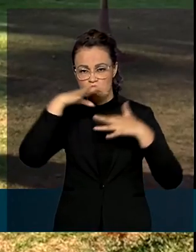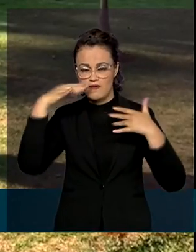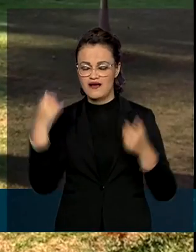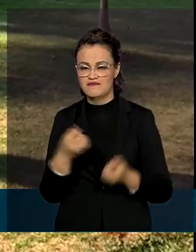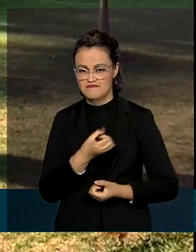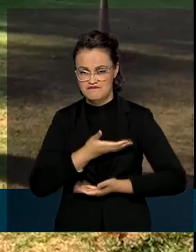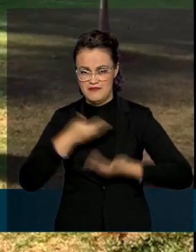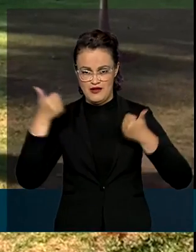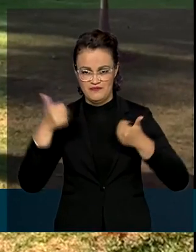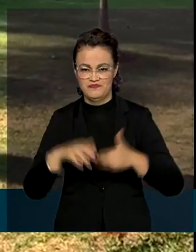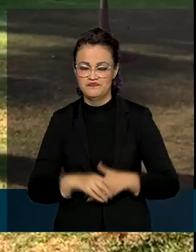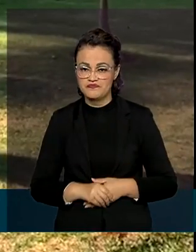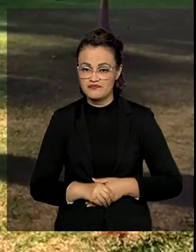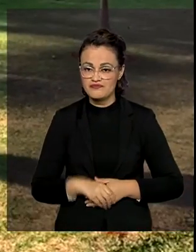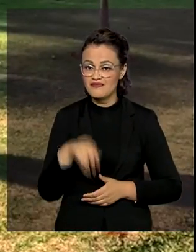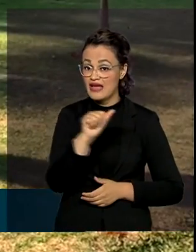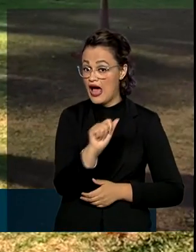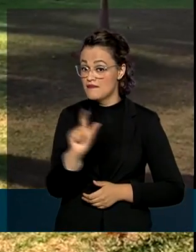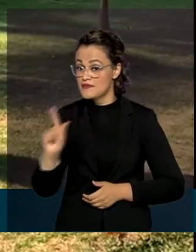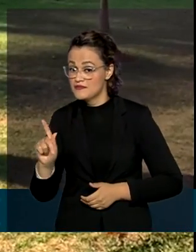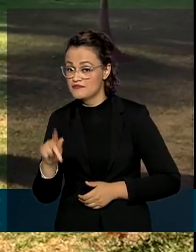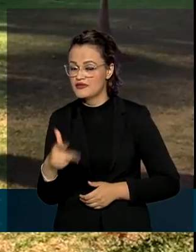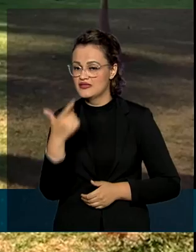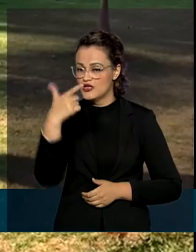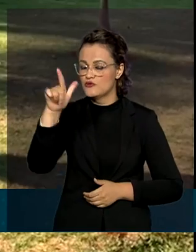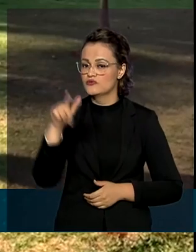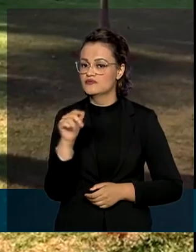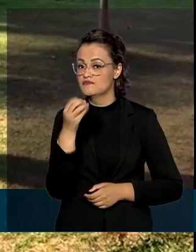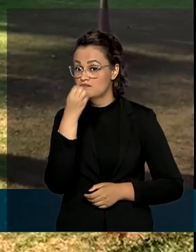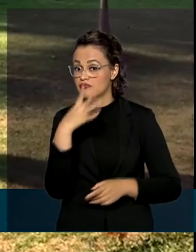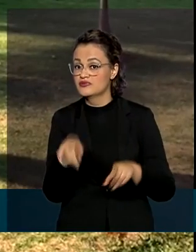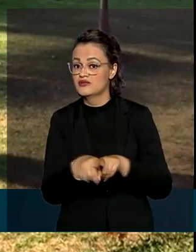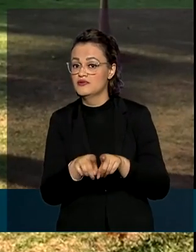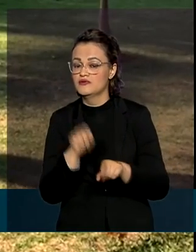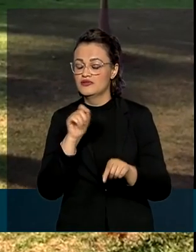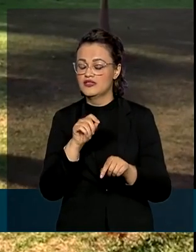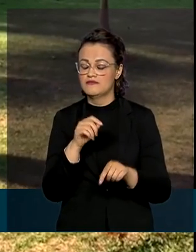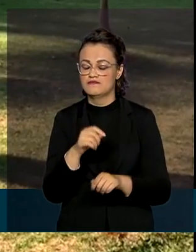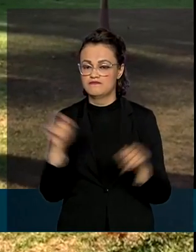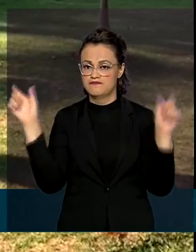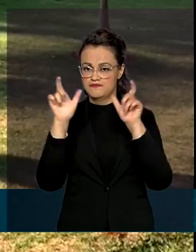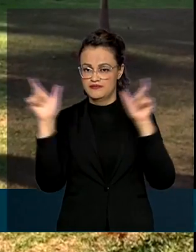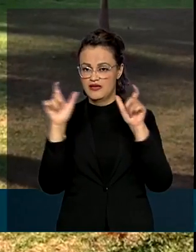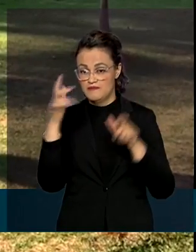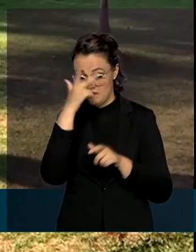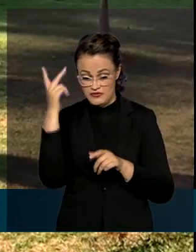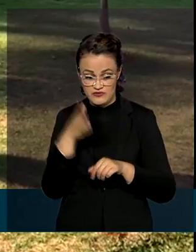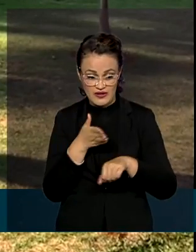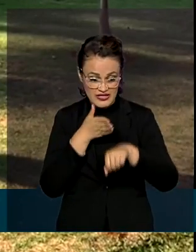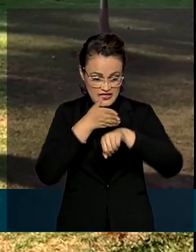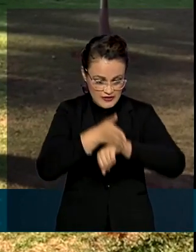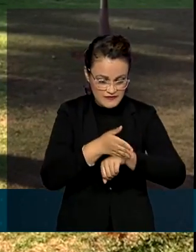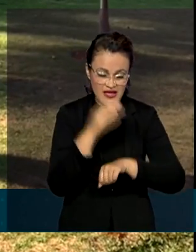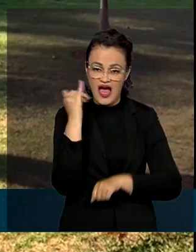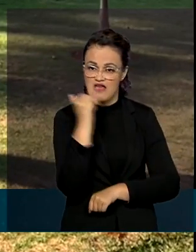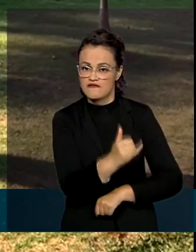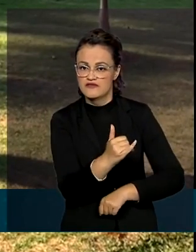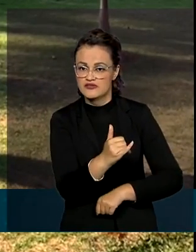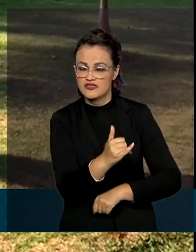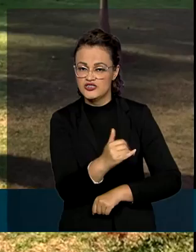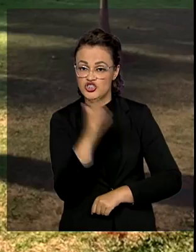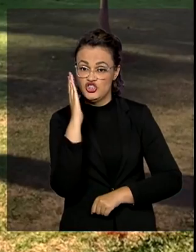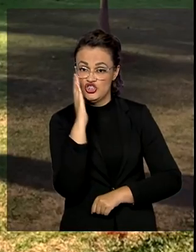O aplicativo também tem uma função de alerta, que possibilita ao visitante enviar um aviso